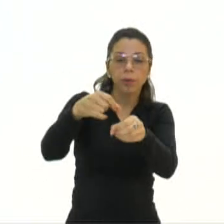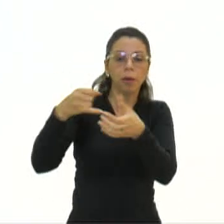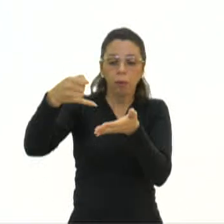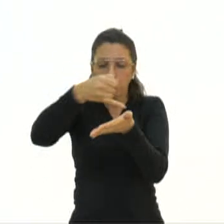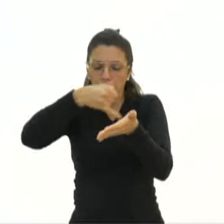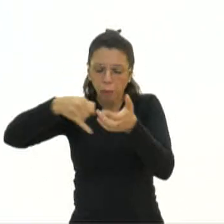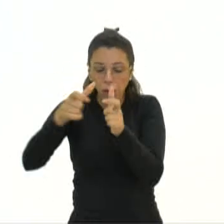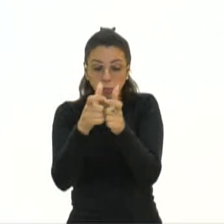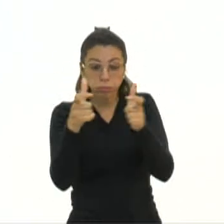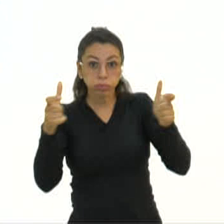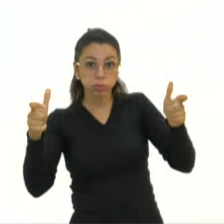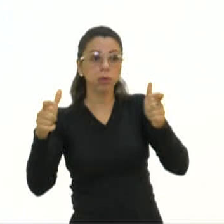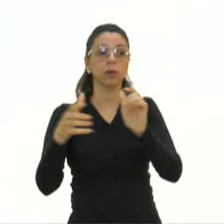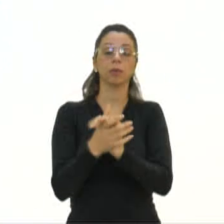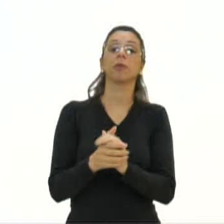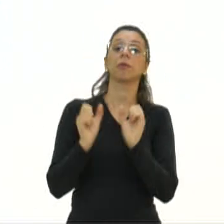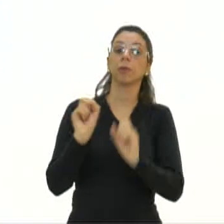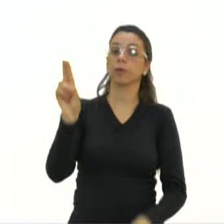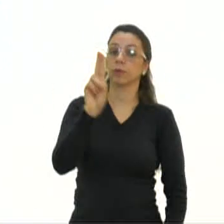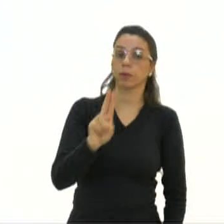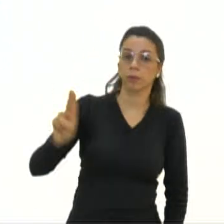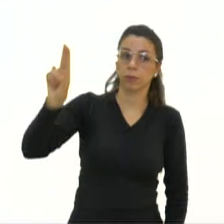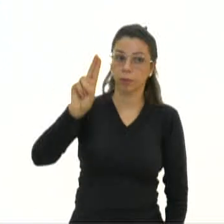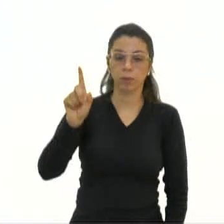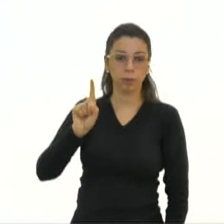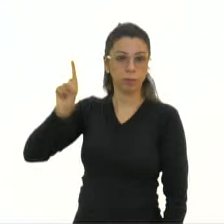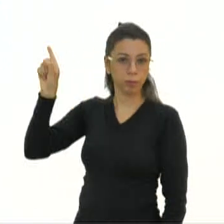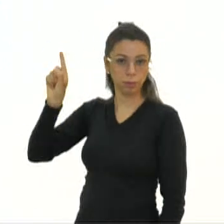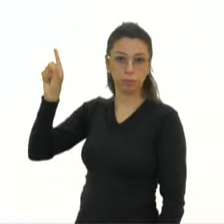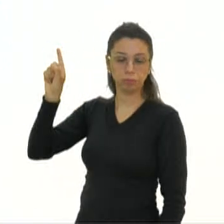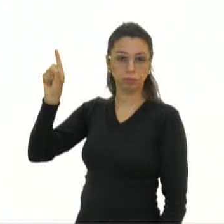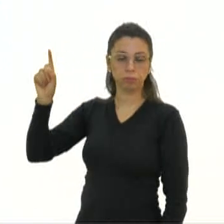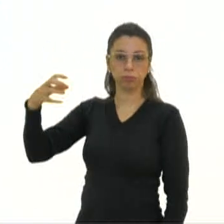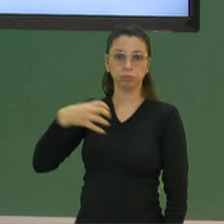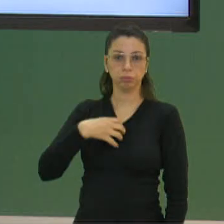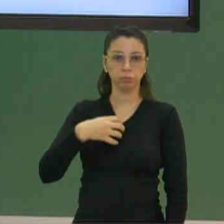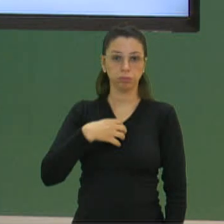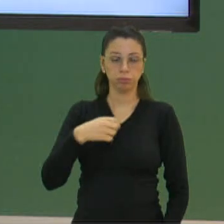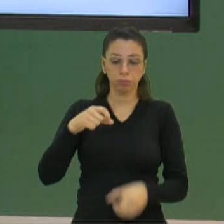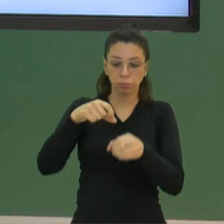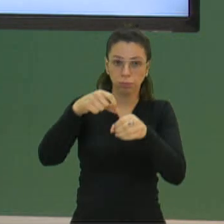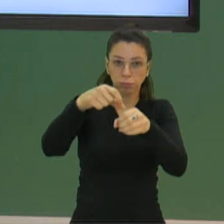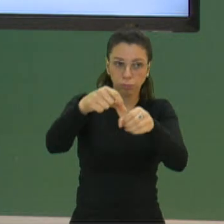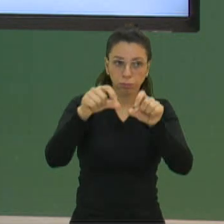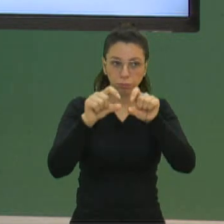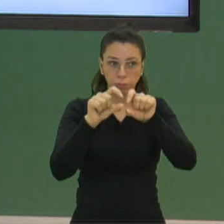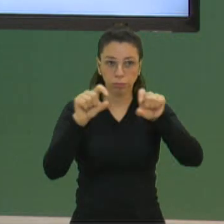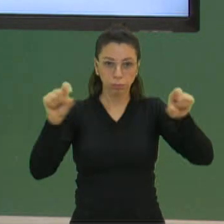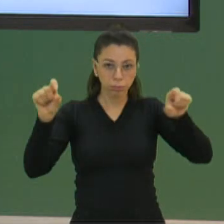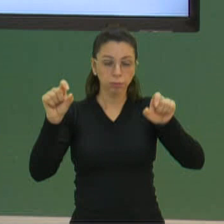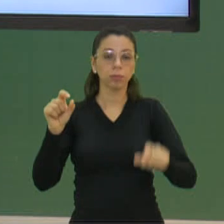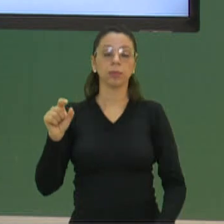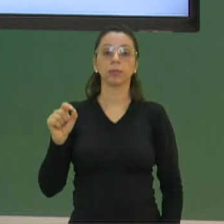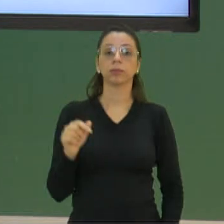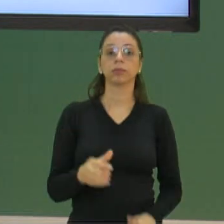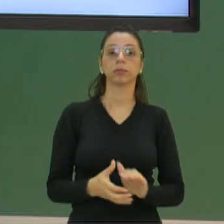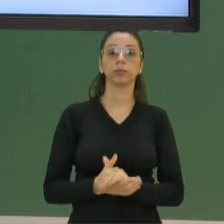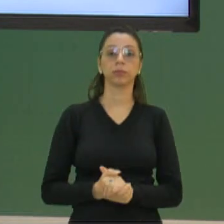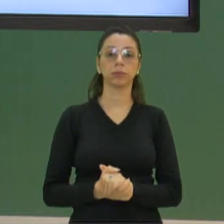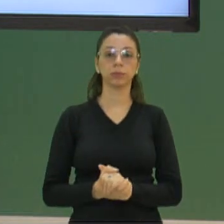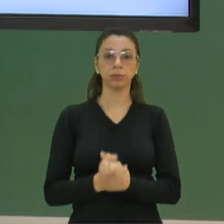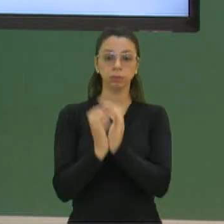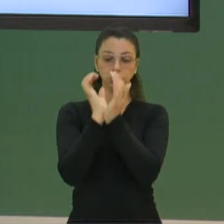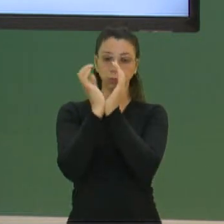dentro dela. Então, gente pode usar tanto na forma da semente mesmo, na forma da vagem, que é isso que vai definir uma